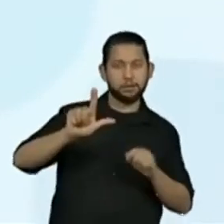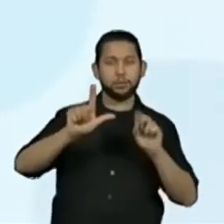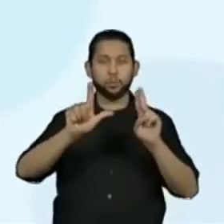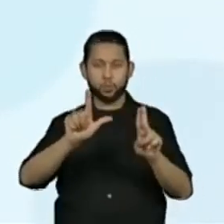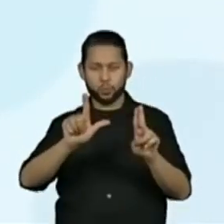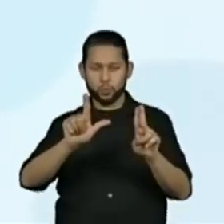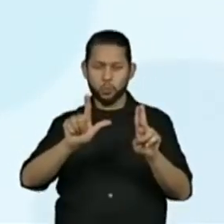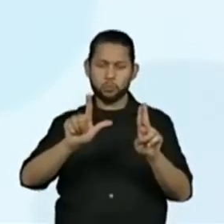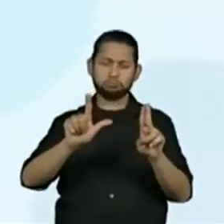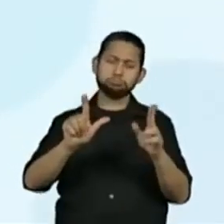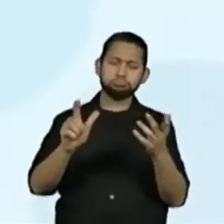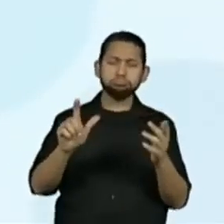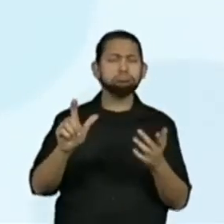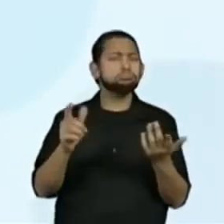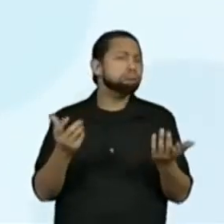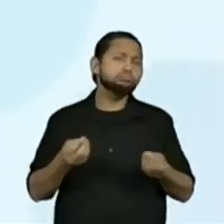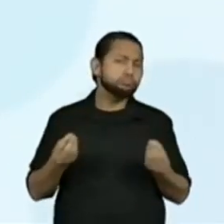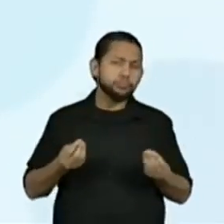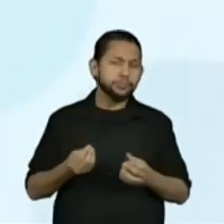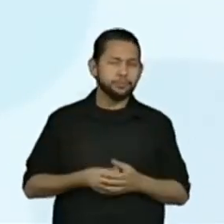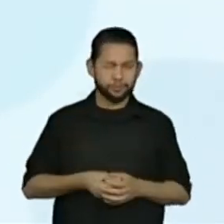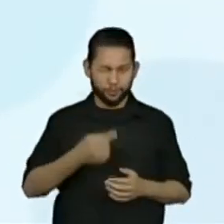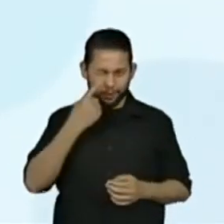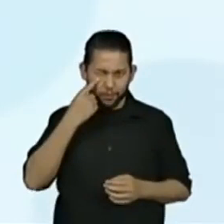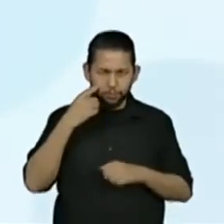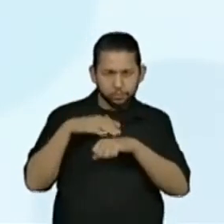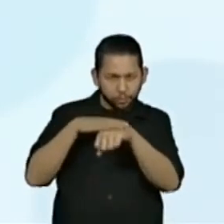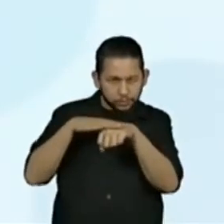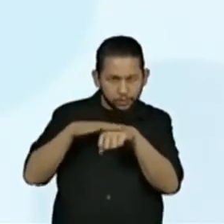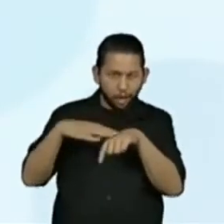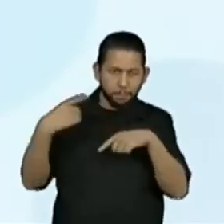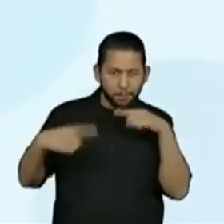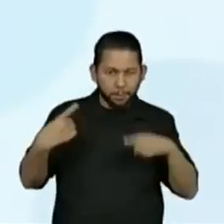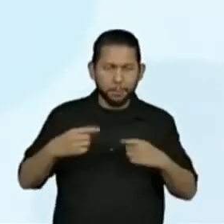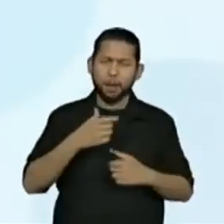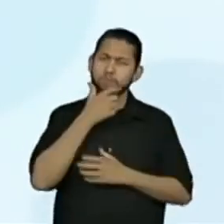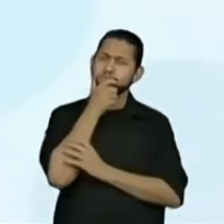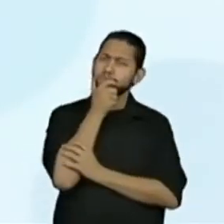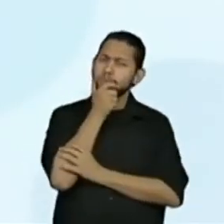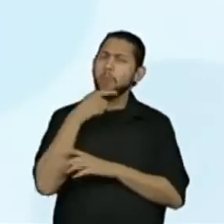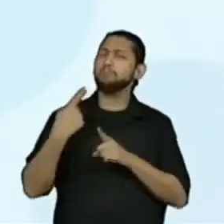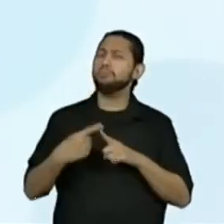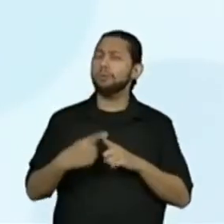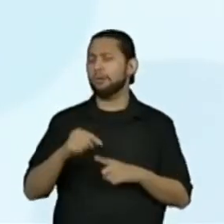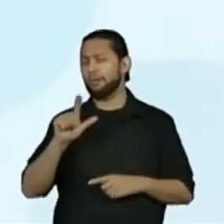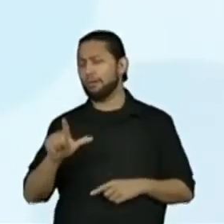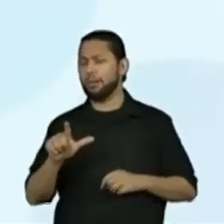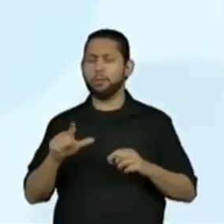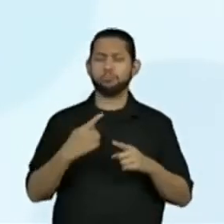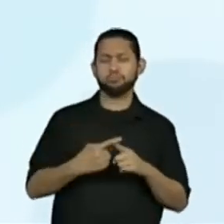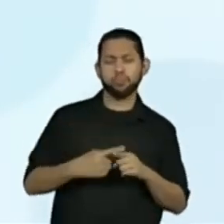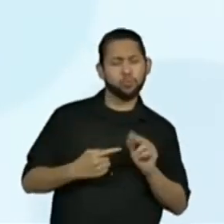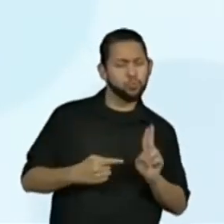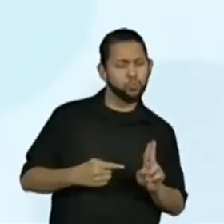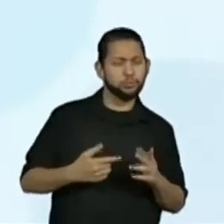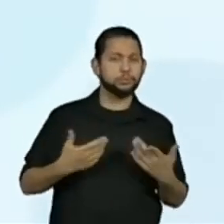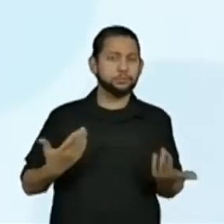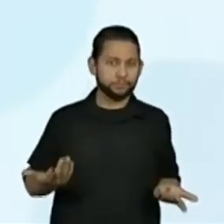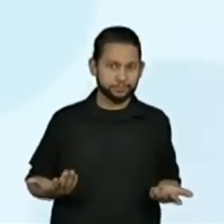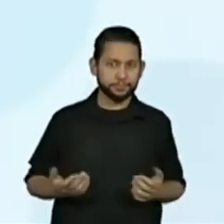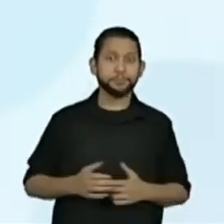terminam com U. Vamos discutir sobre essas terminações? Então, pessoal, a palavra